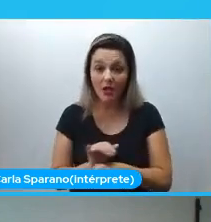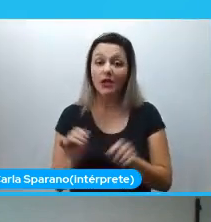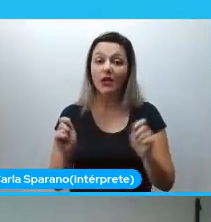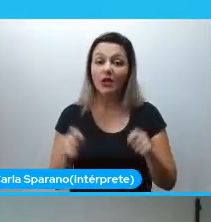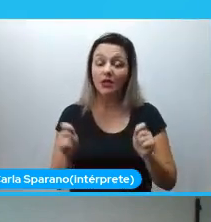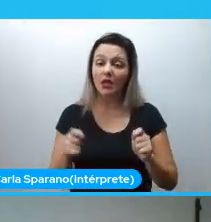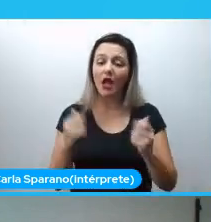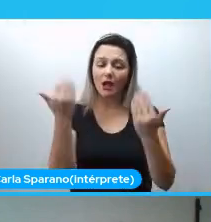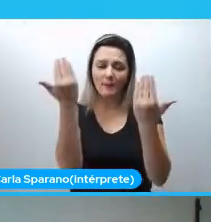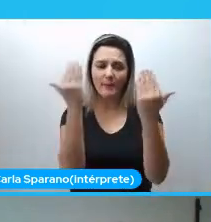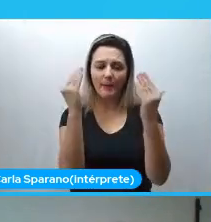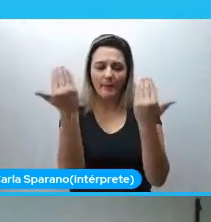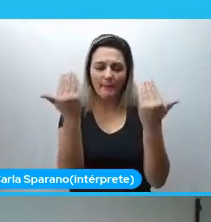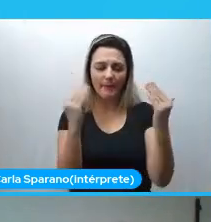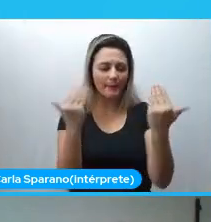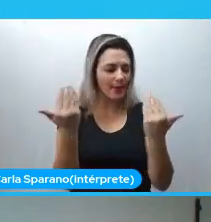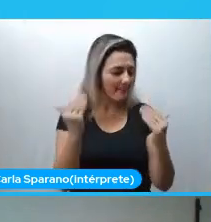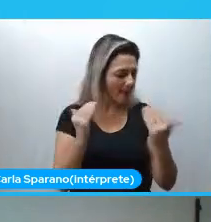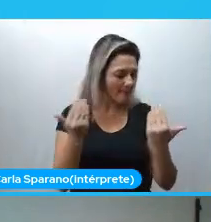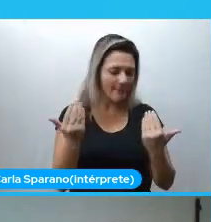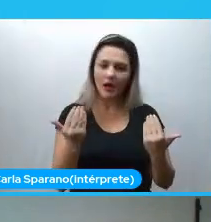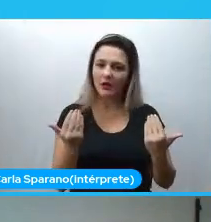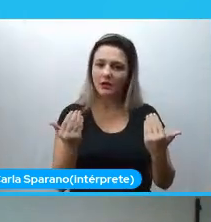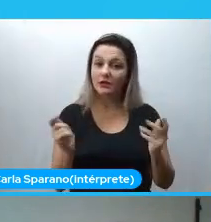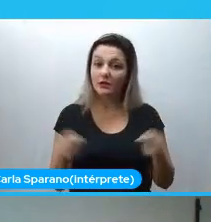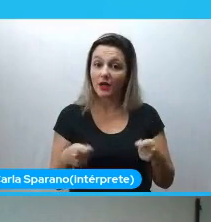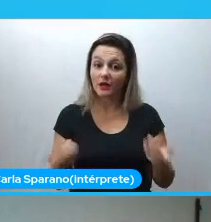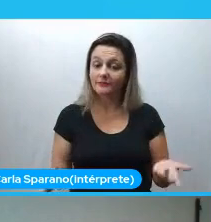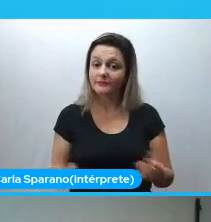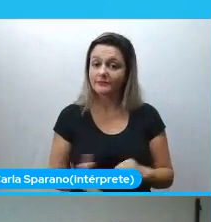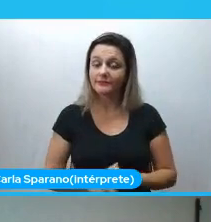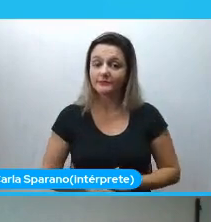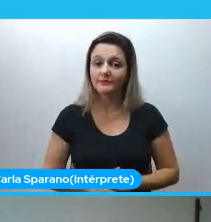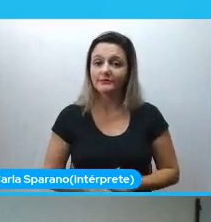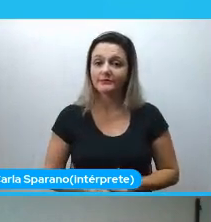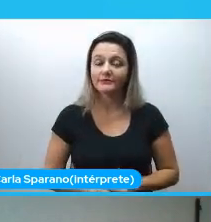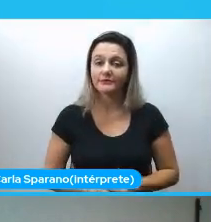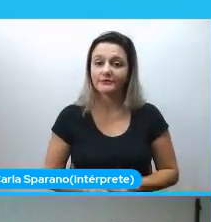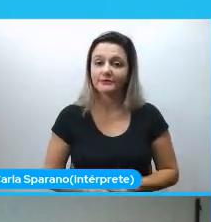análise, a gente tem